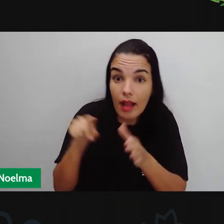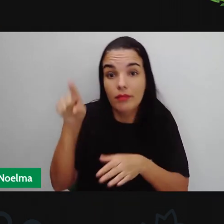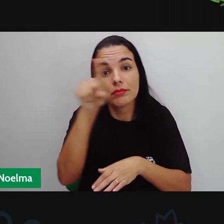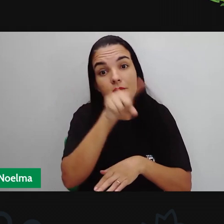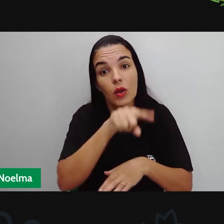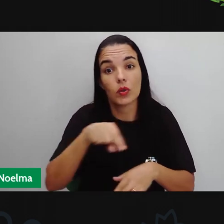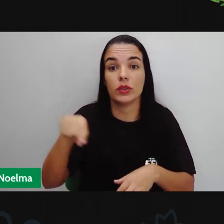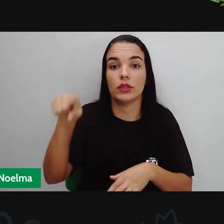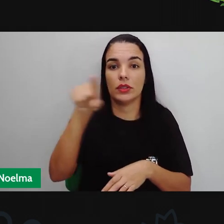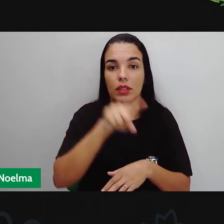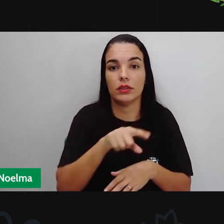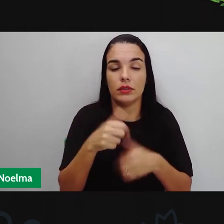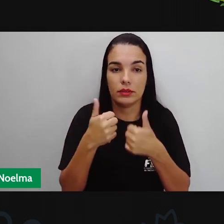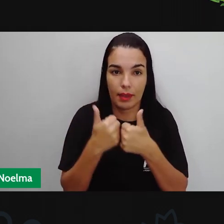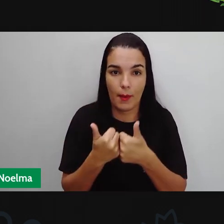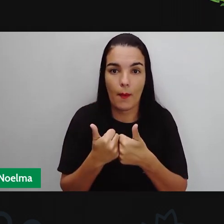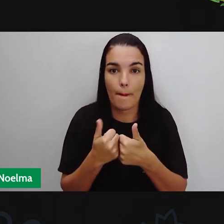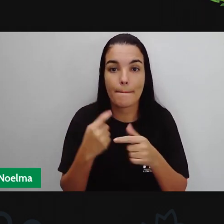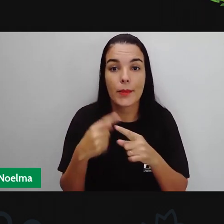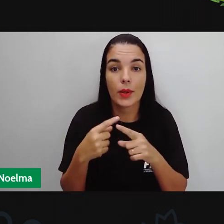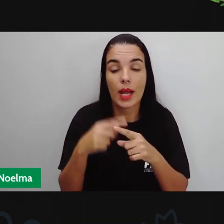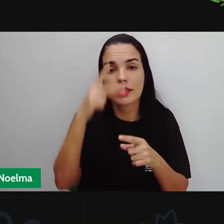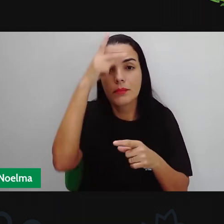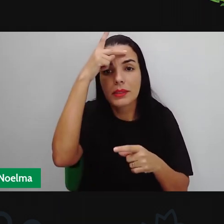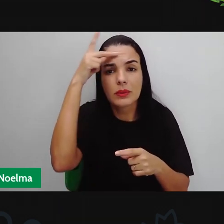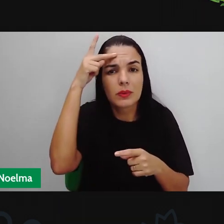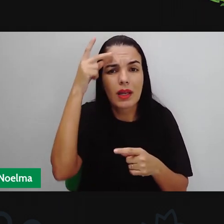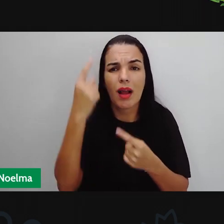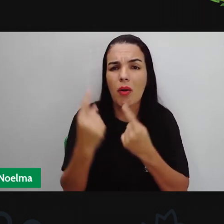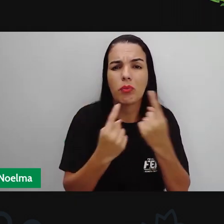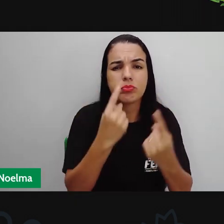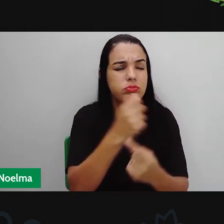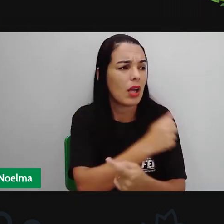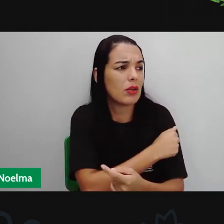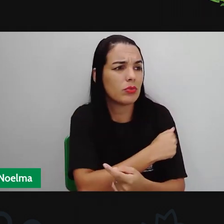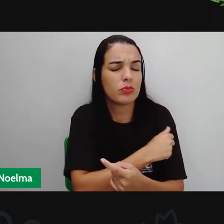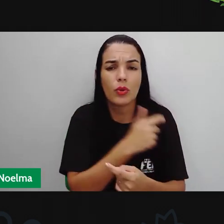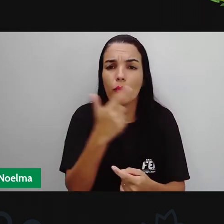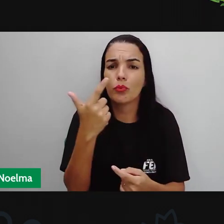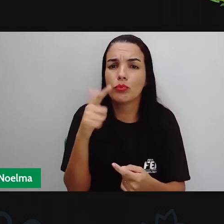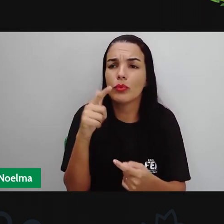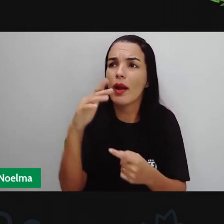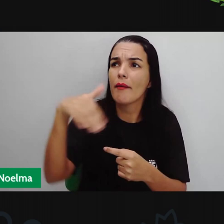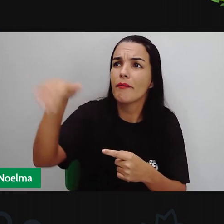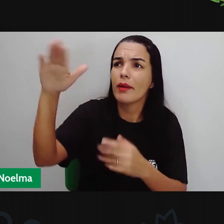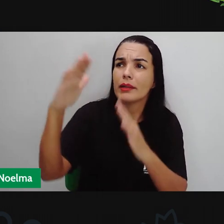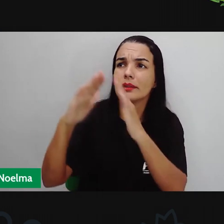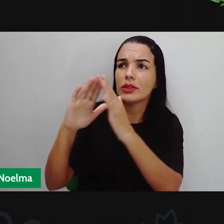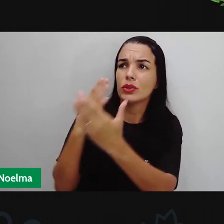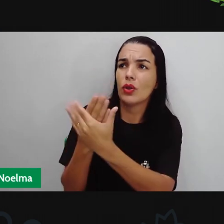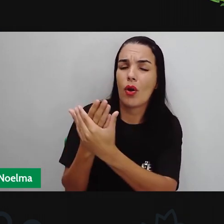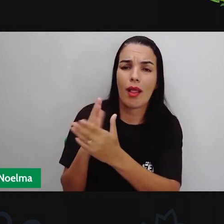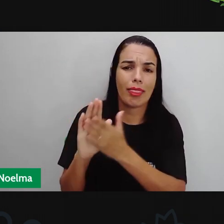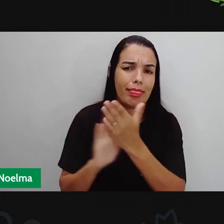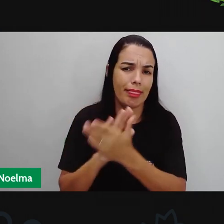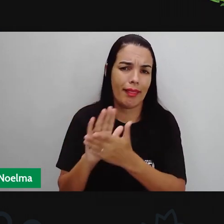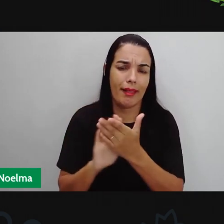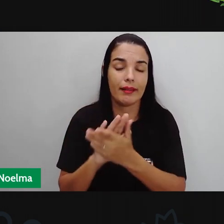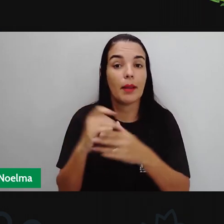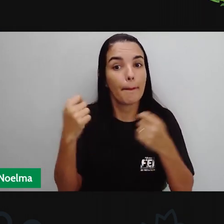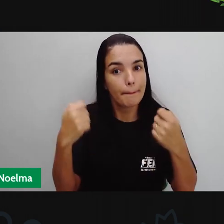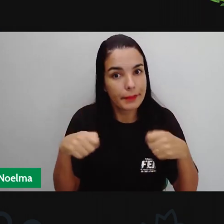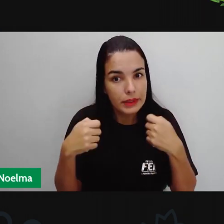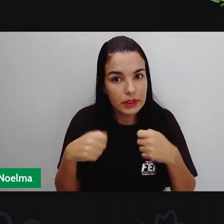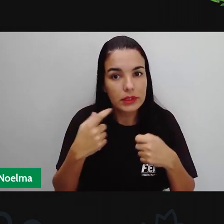porque muita gente não vai pegar esse material ou entrega esse material no prazo errado ou pega no prazo errado